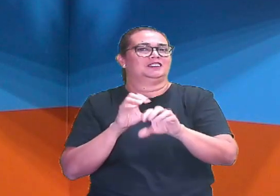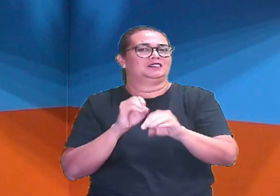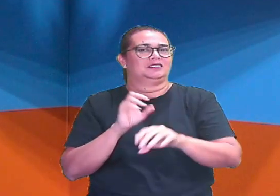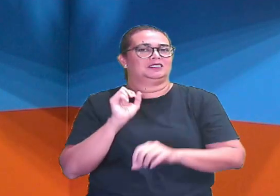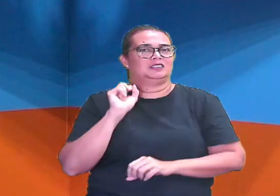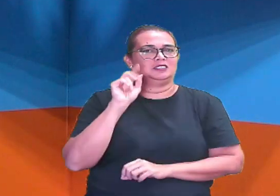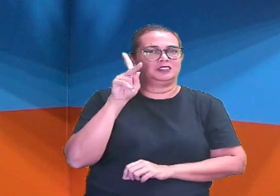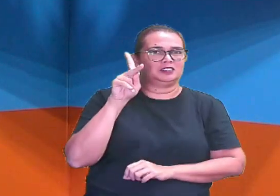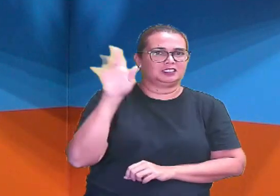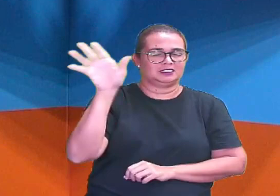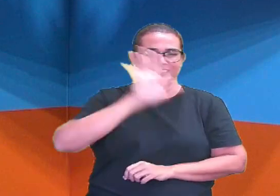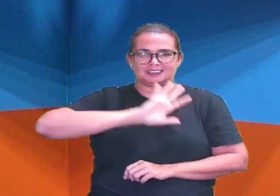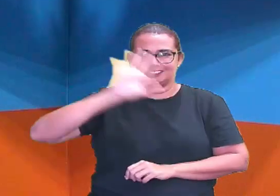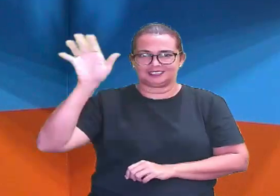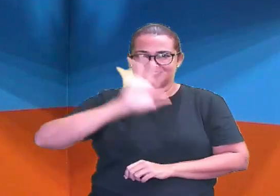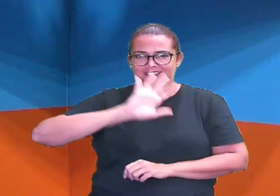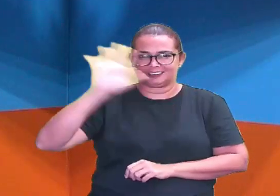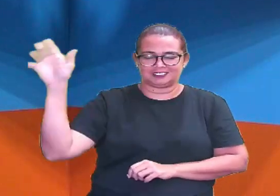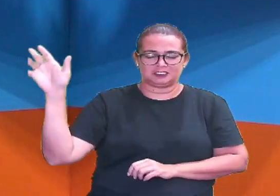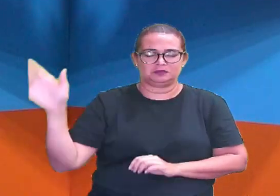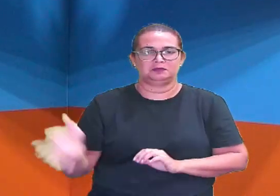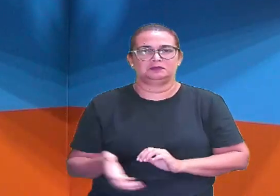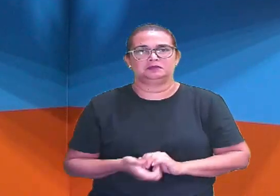Tá certo? Então Tchau